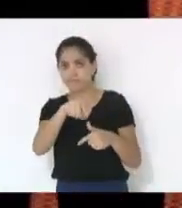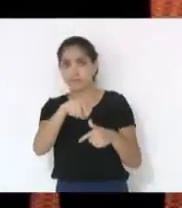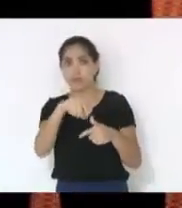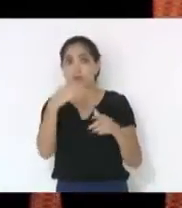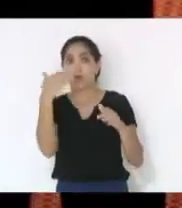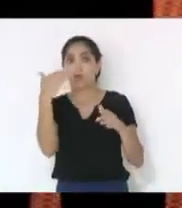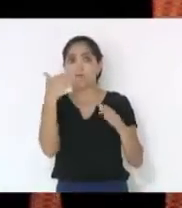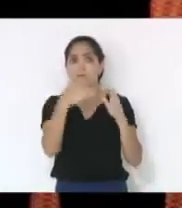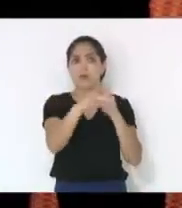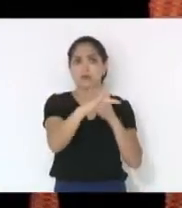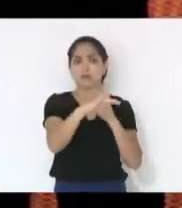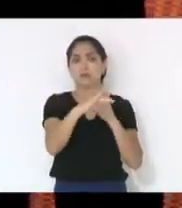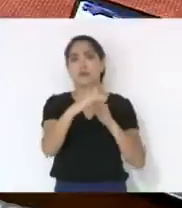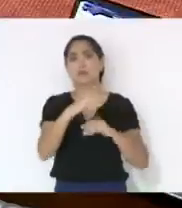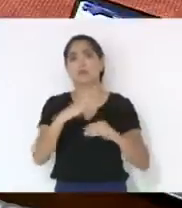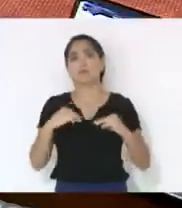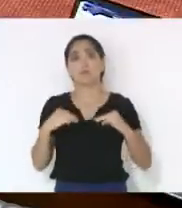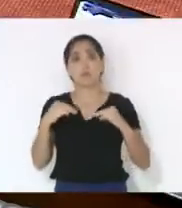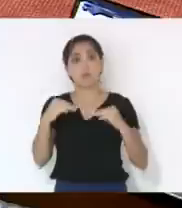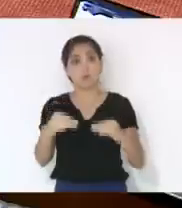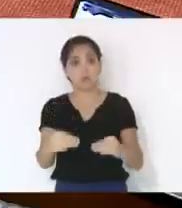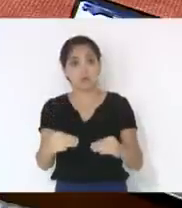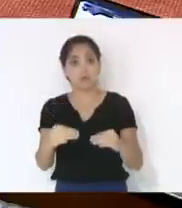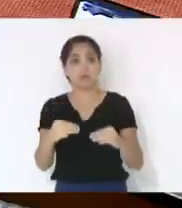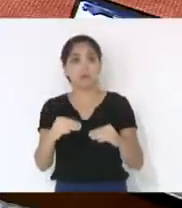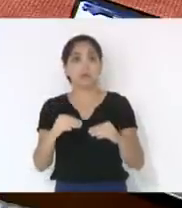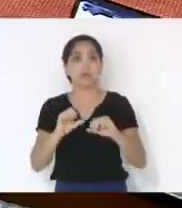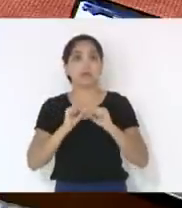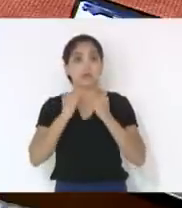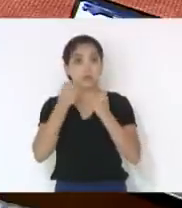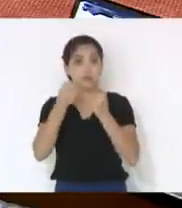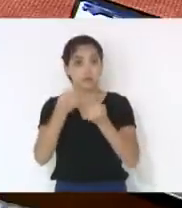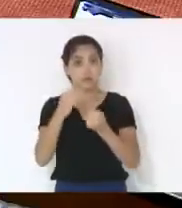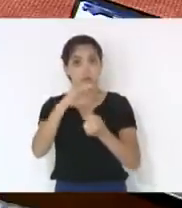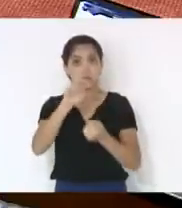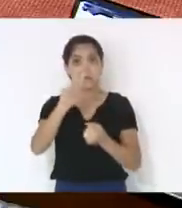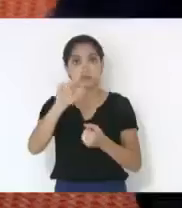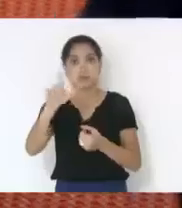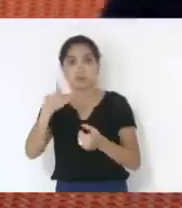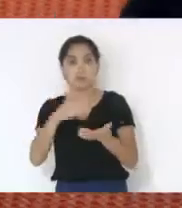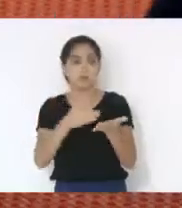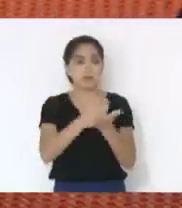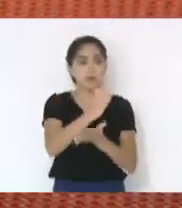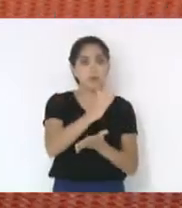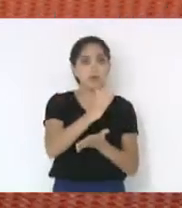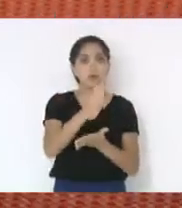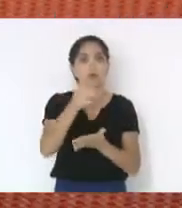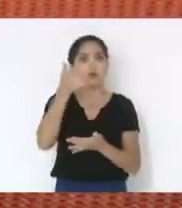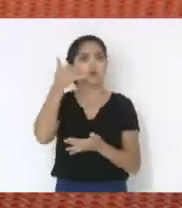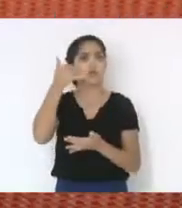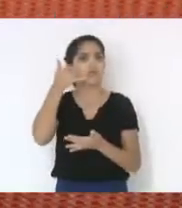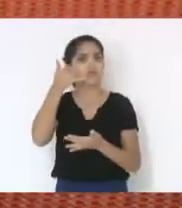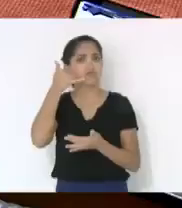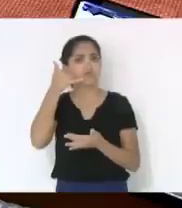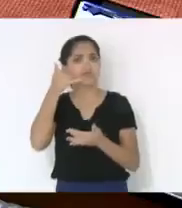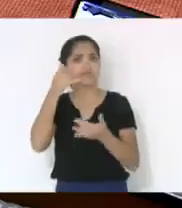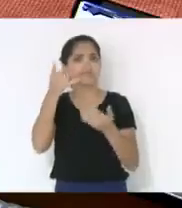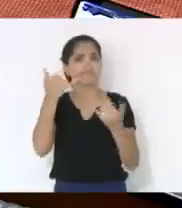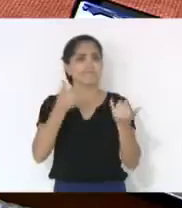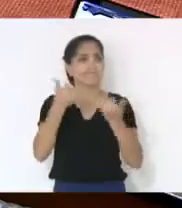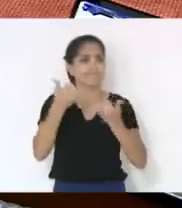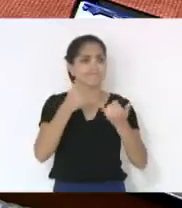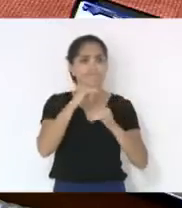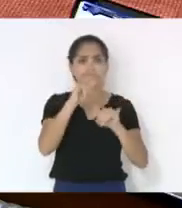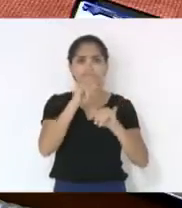da Defesa Civil e lá eles aprovaram. Hoje todos os telefones comunicam das intempéries.